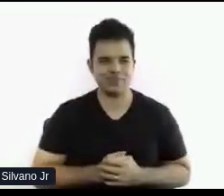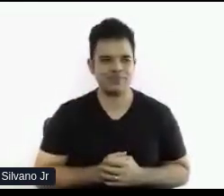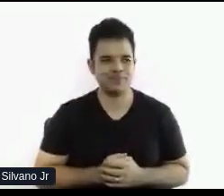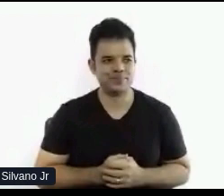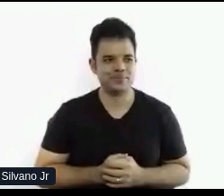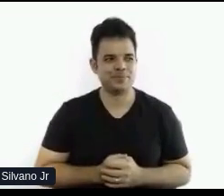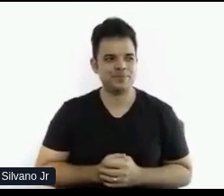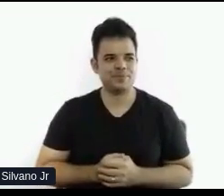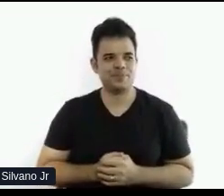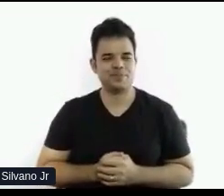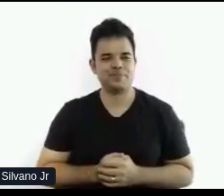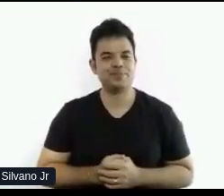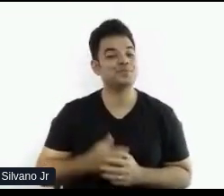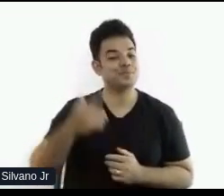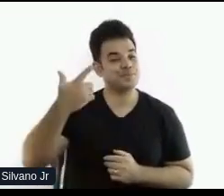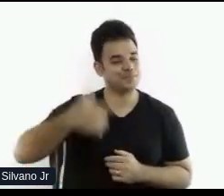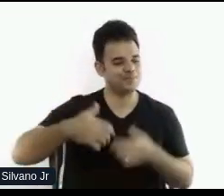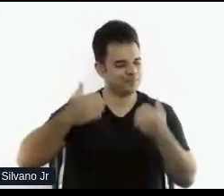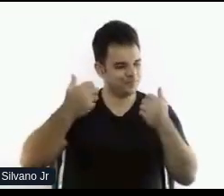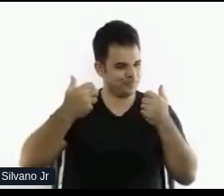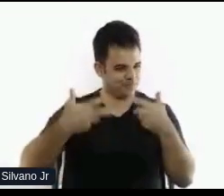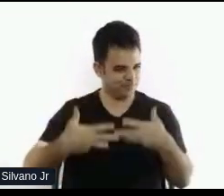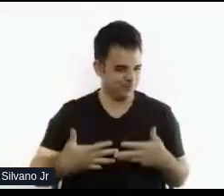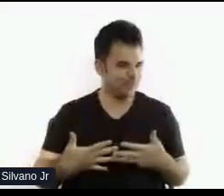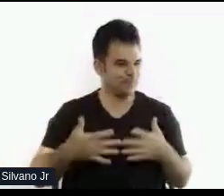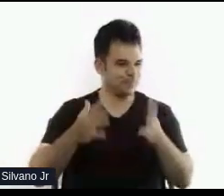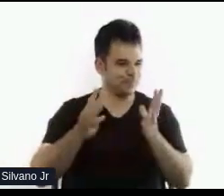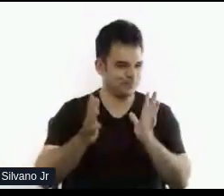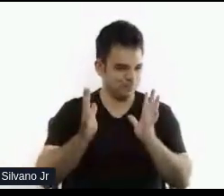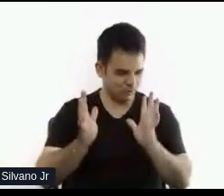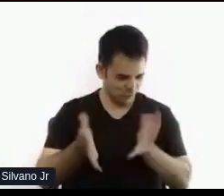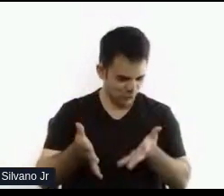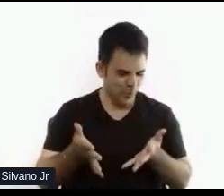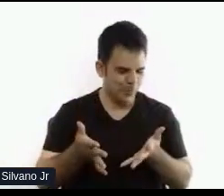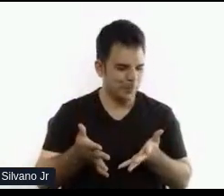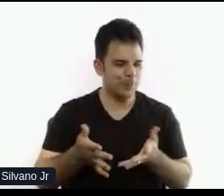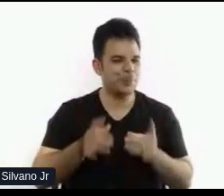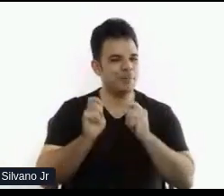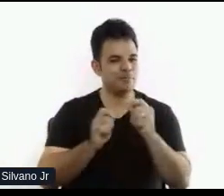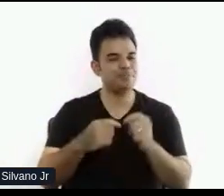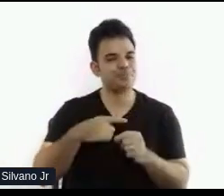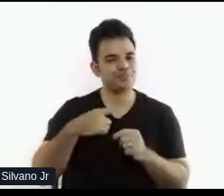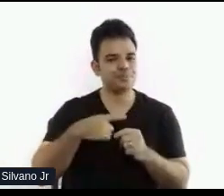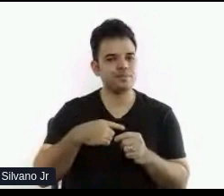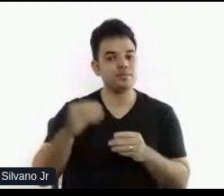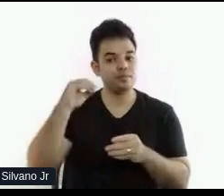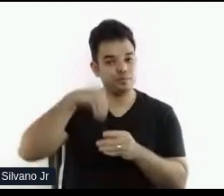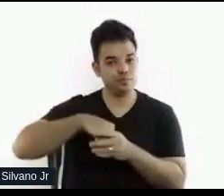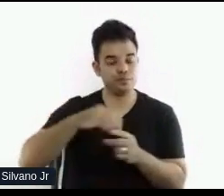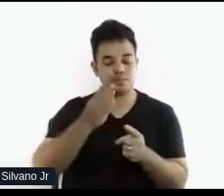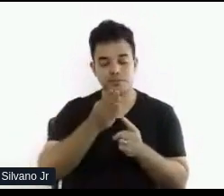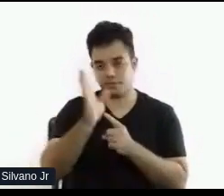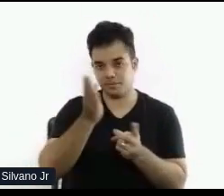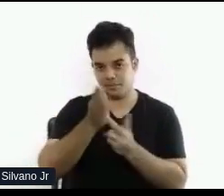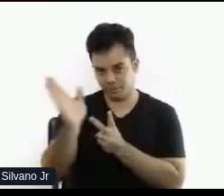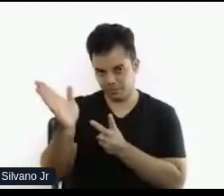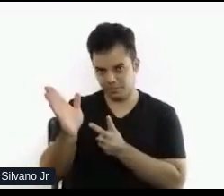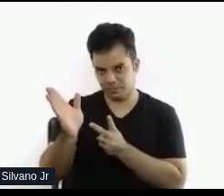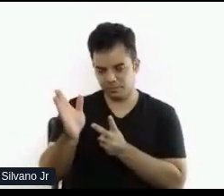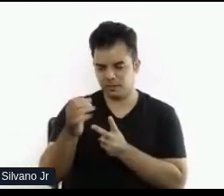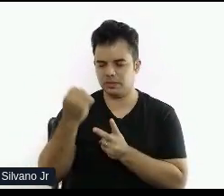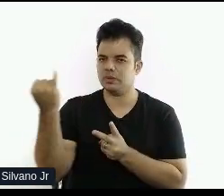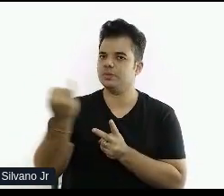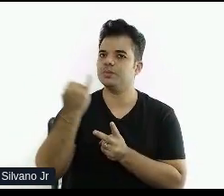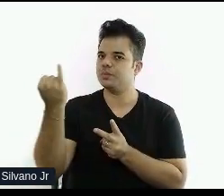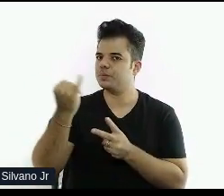E aí, como eu comentei ali atrás, existem duas classificações primordiais, eles são pilares para os